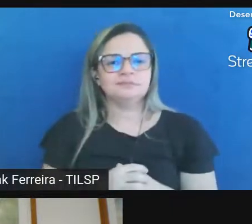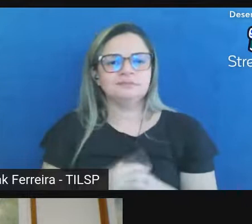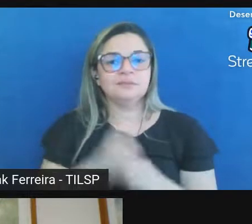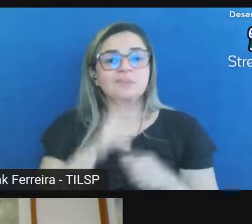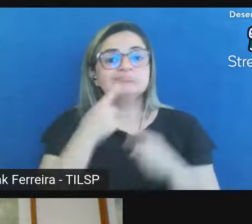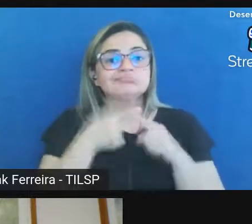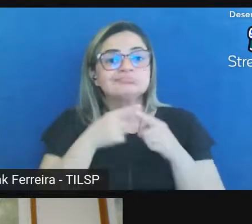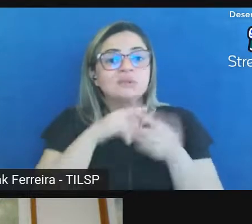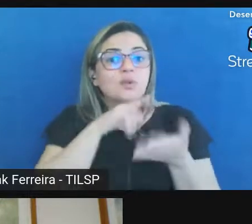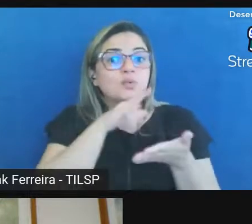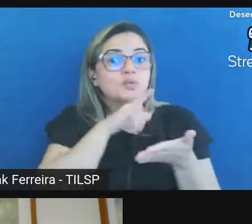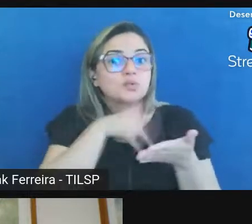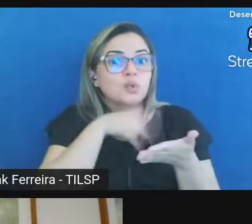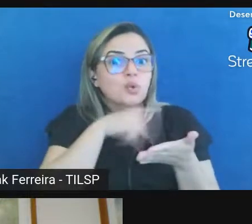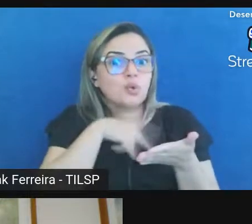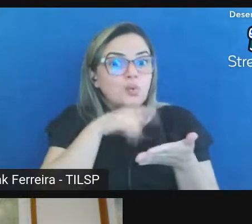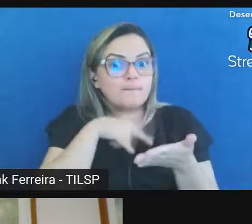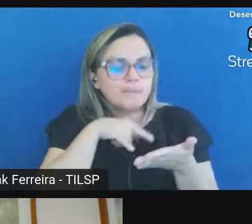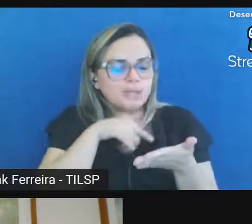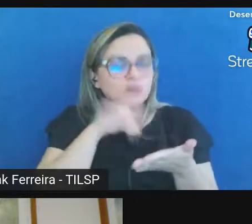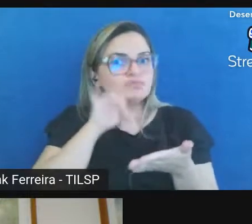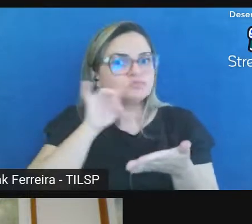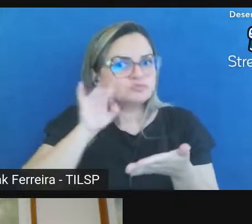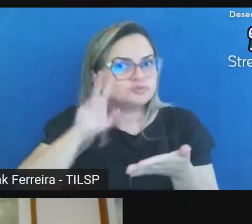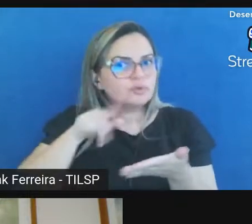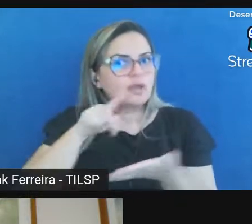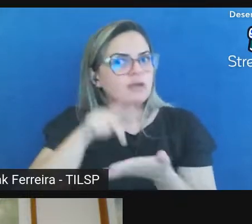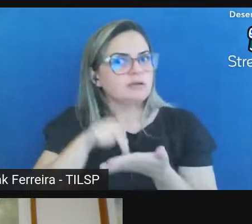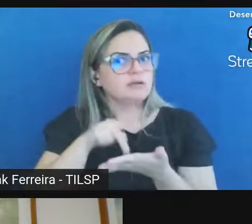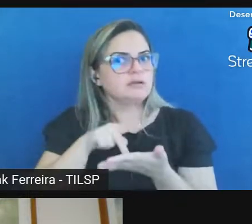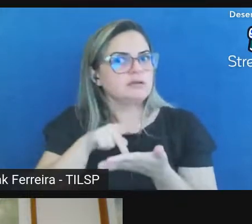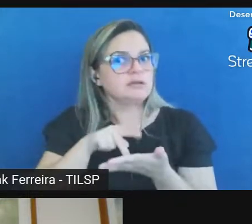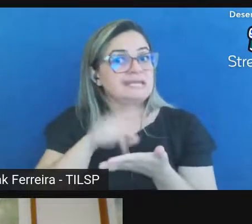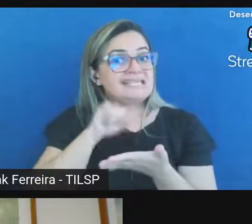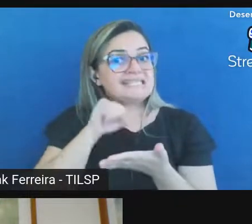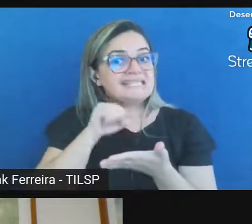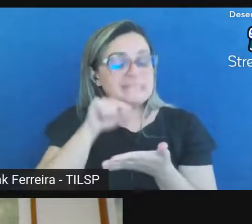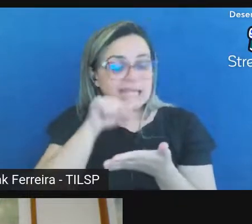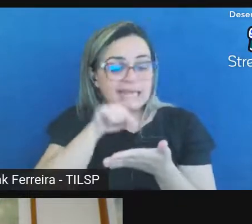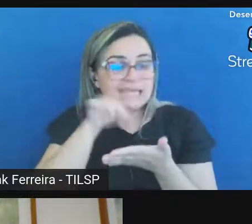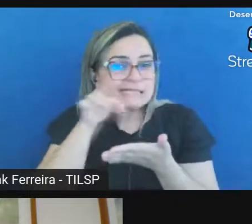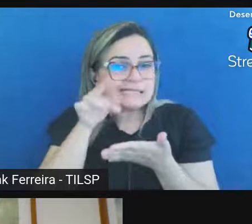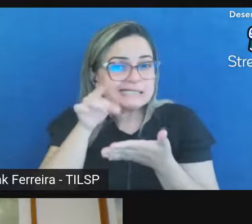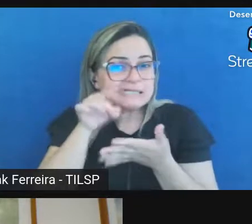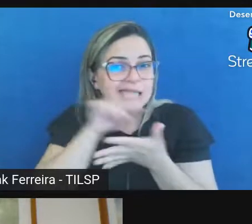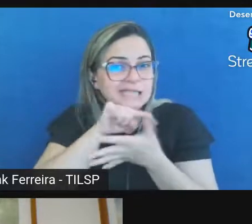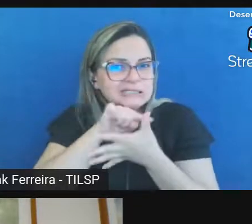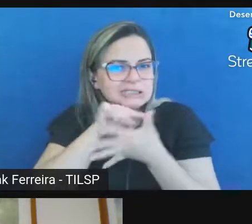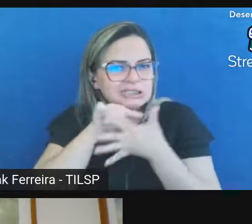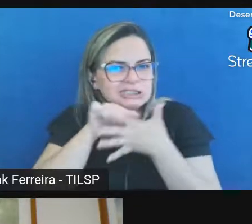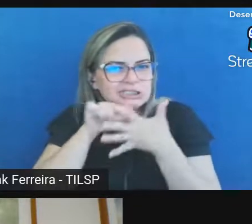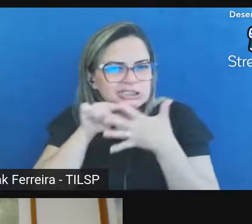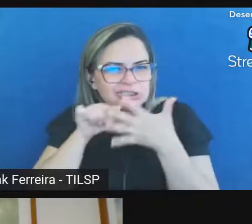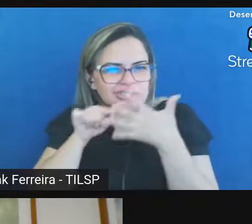só é autêntico se ele contempla estes cinco elementos